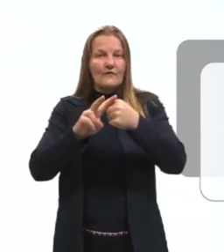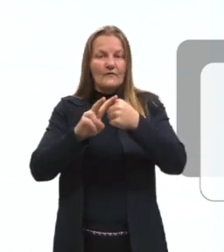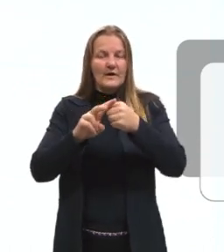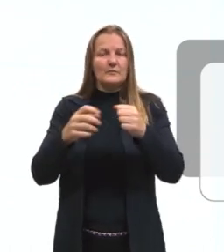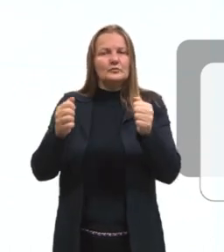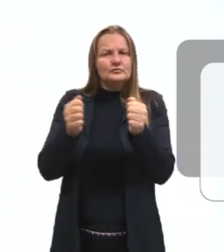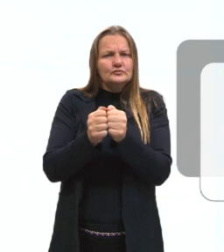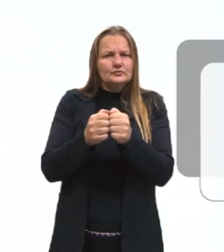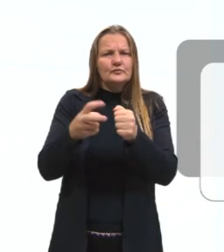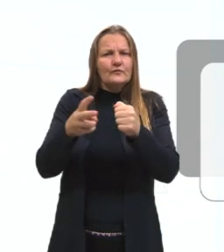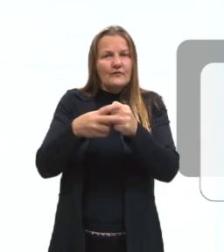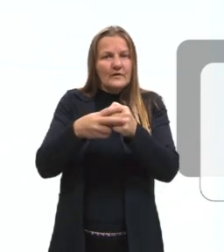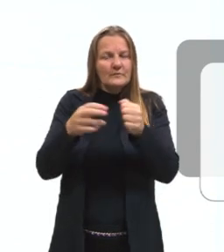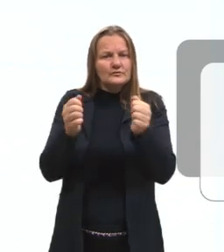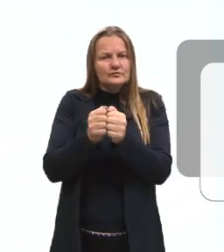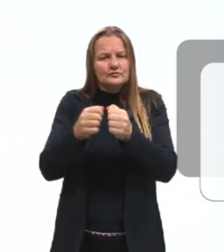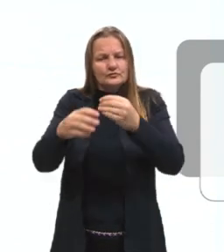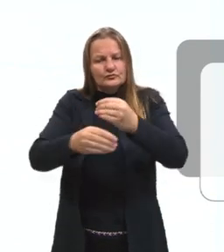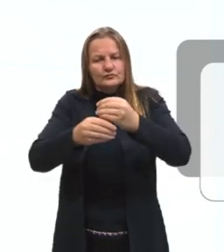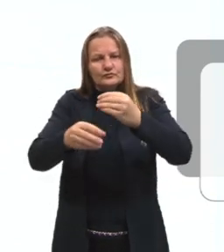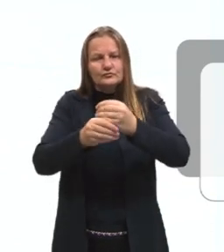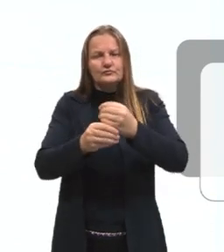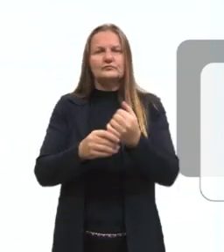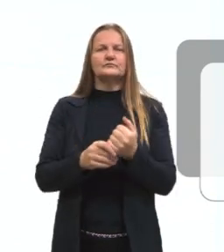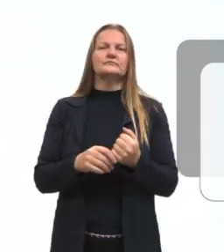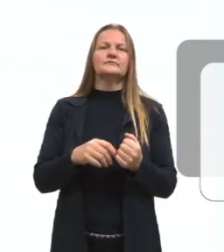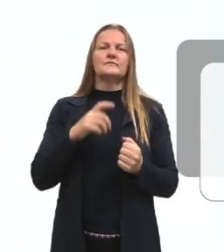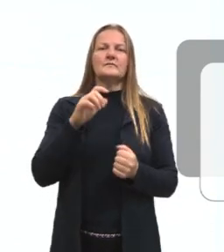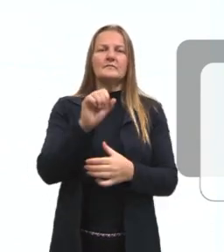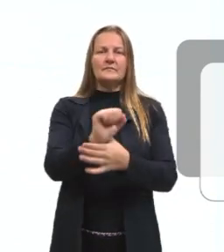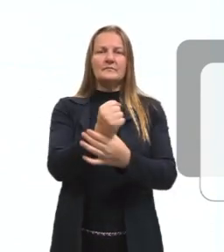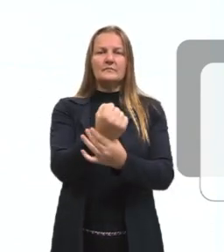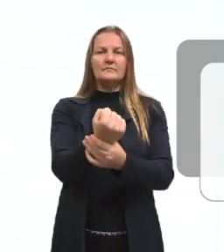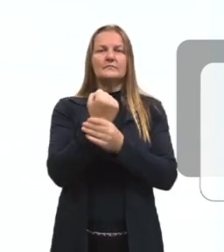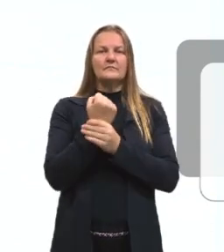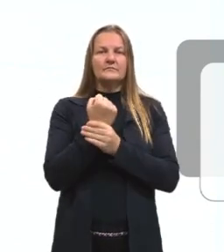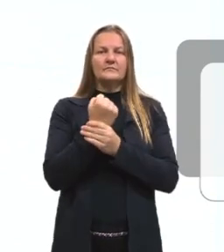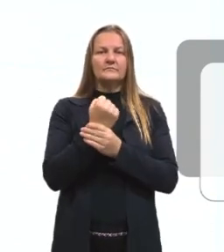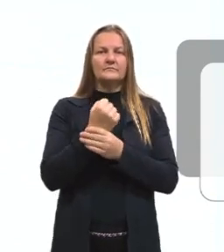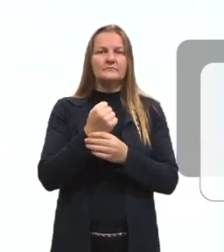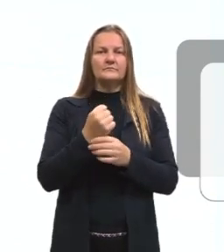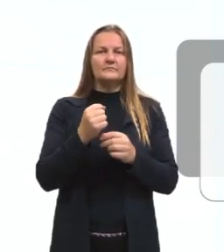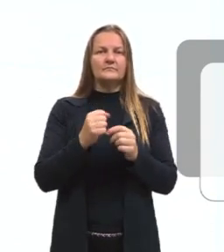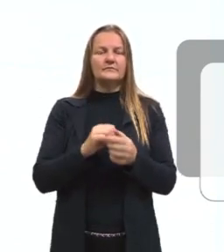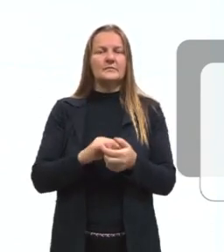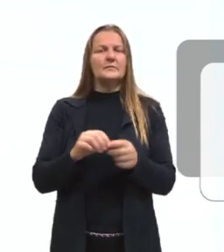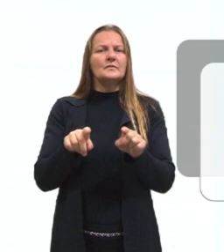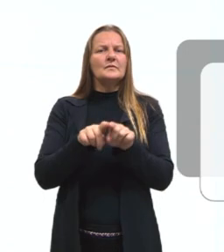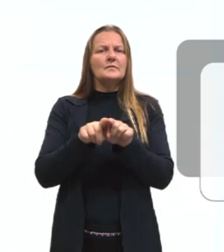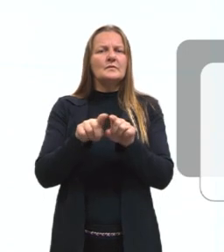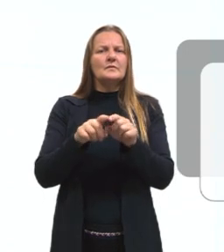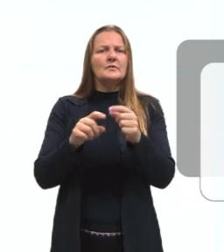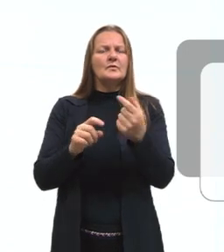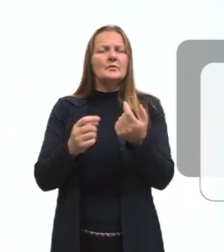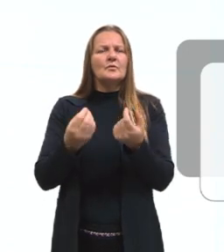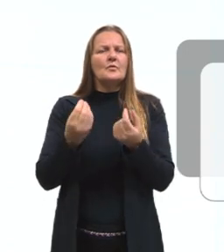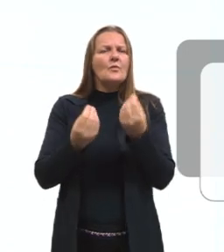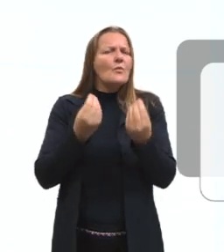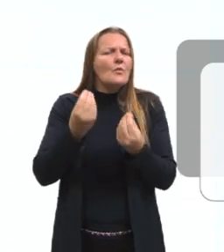complementos. E quando a gente falou em agente da passiva, também falamos sobre como